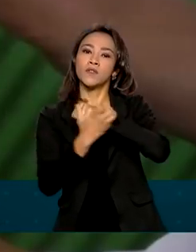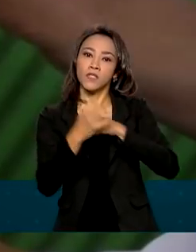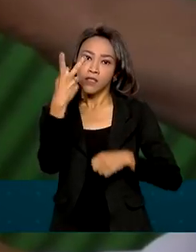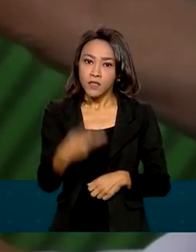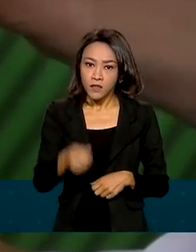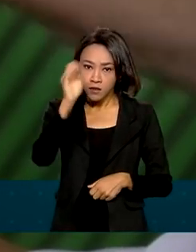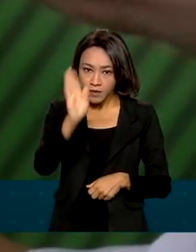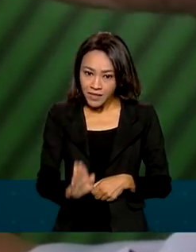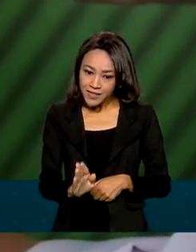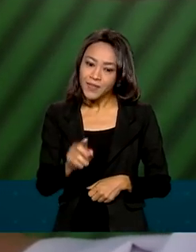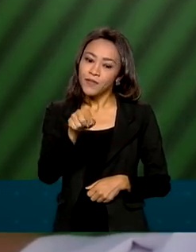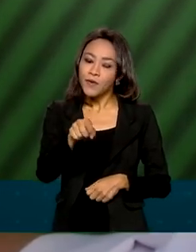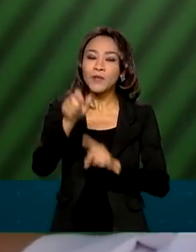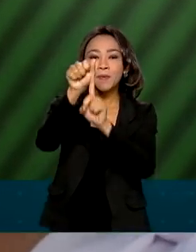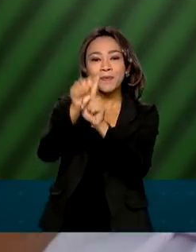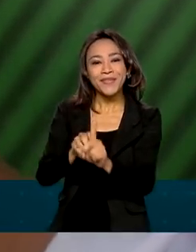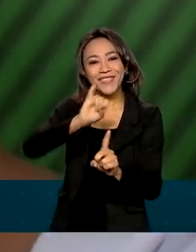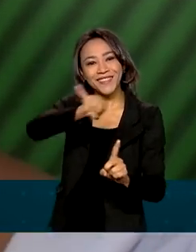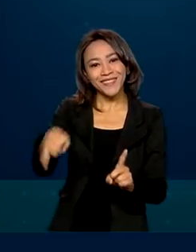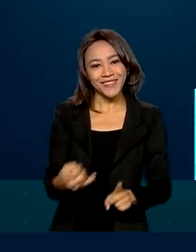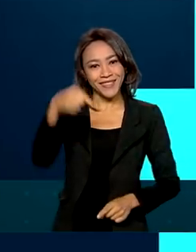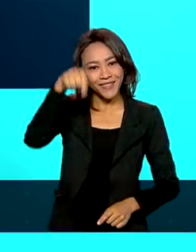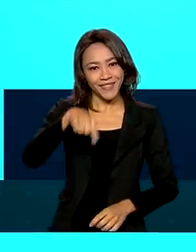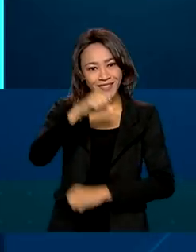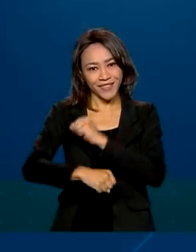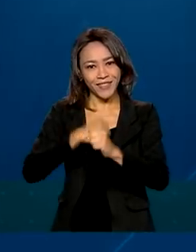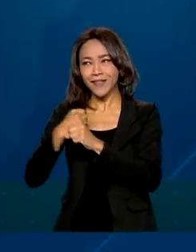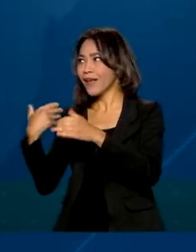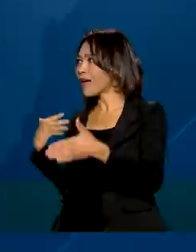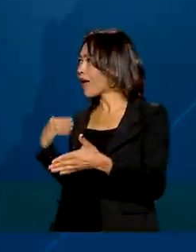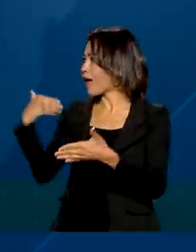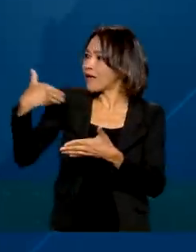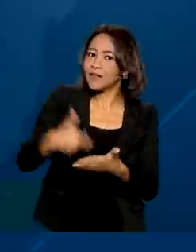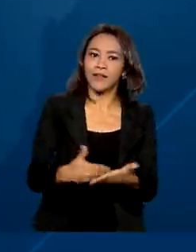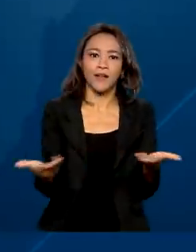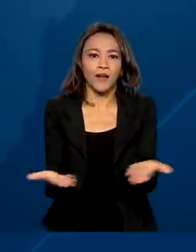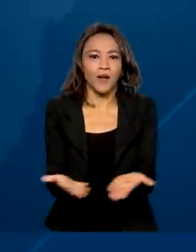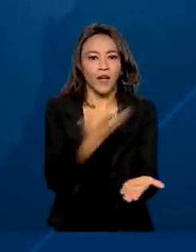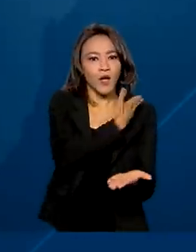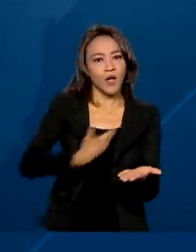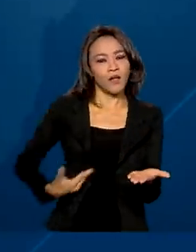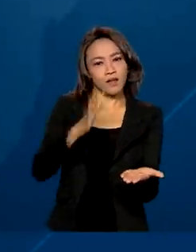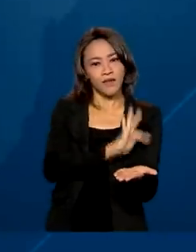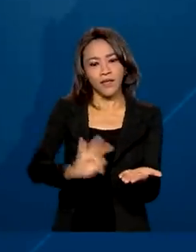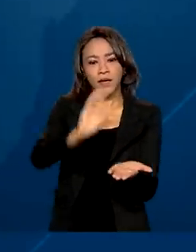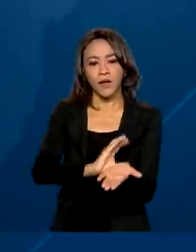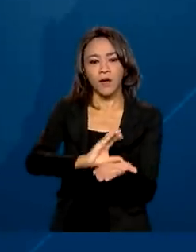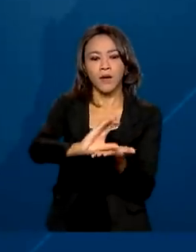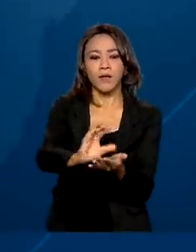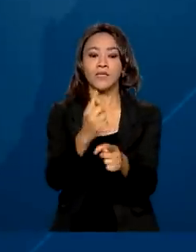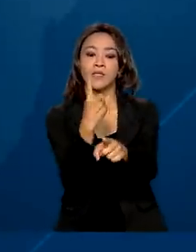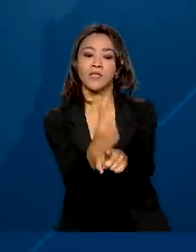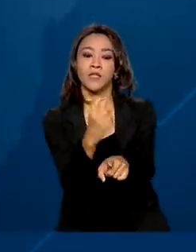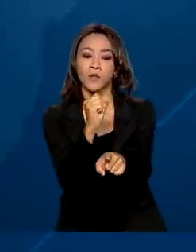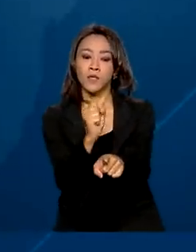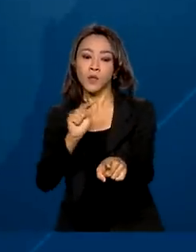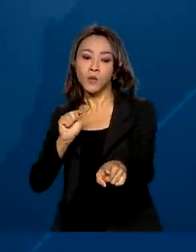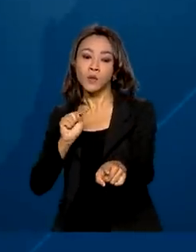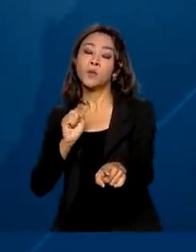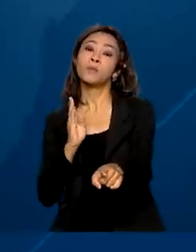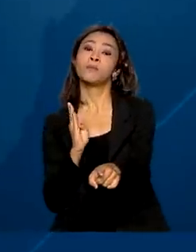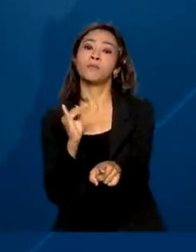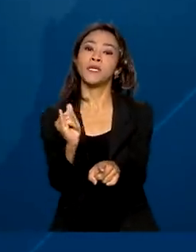foi aplicada em janeiro deste ano. De lá para cá, o governo federal já destinou R 188 bilhões